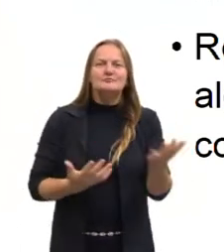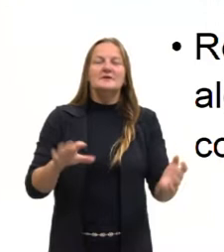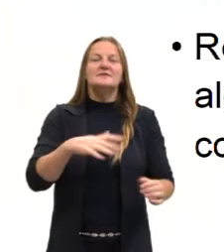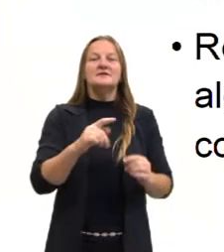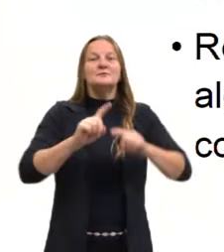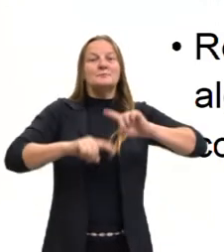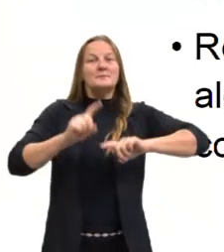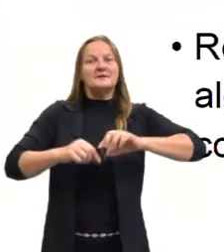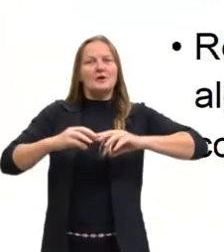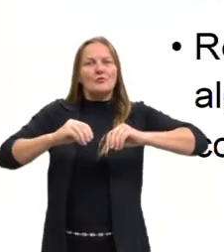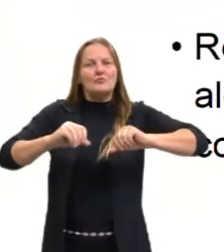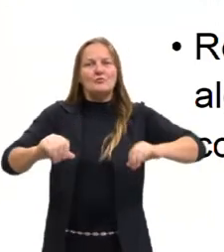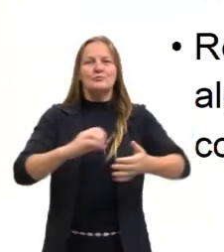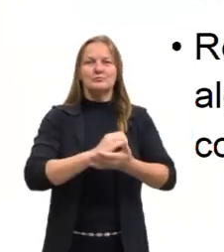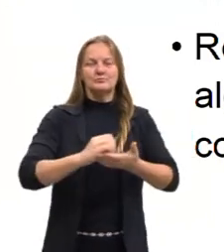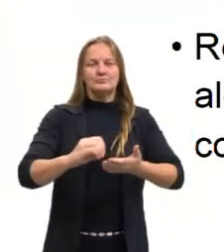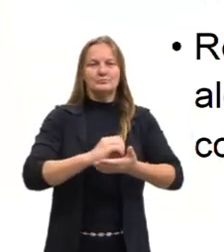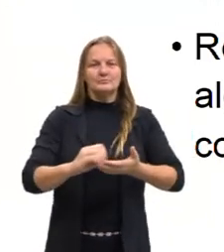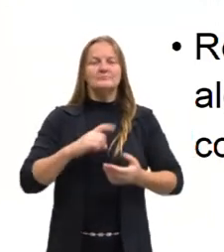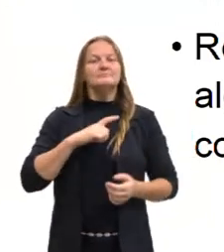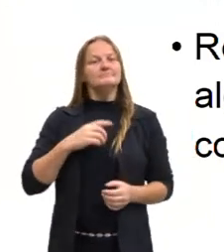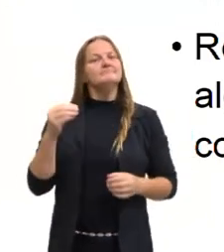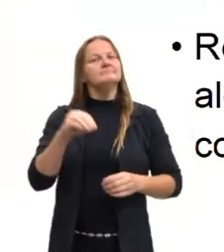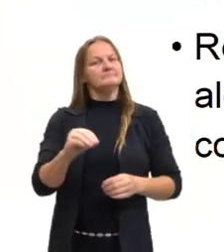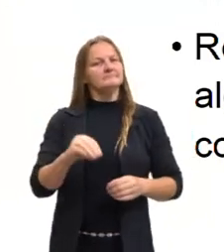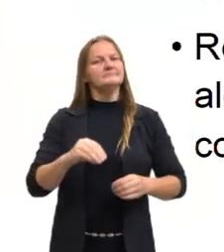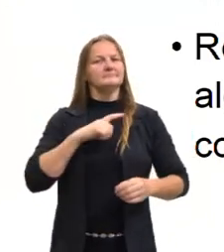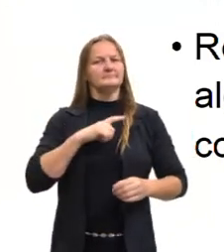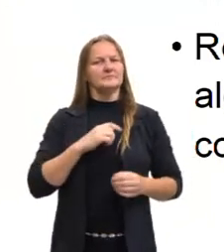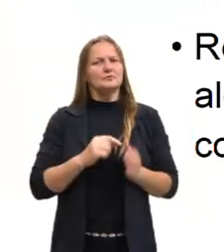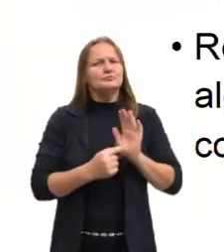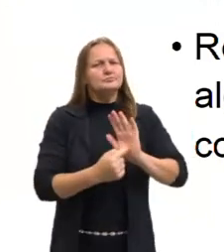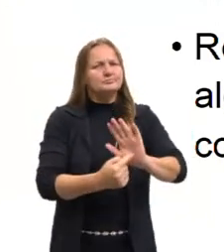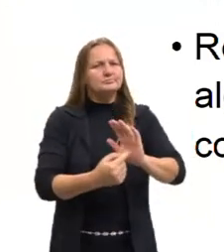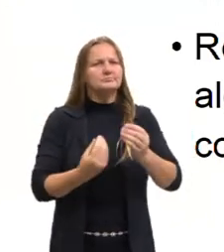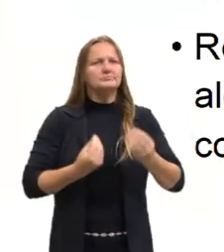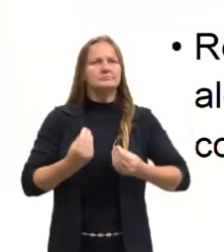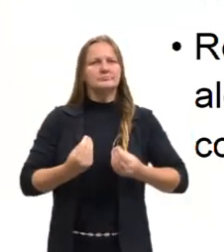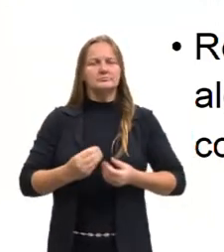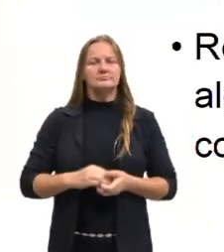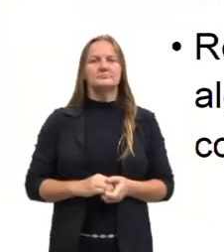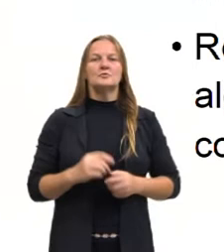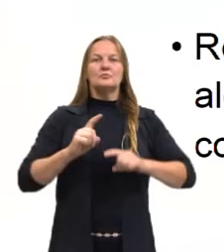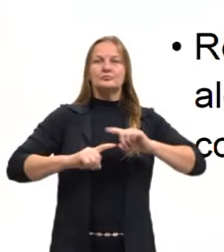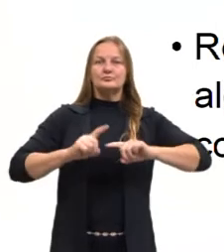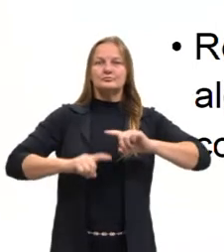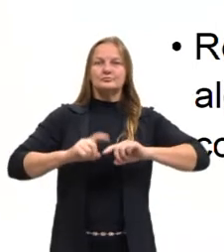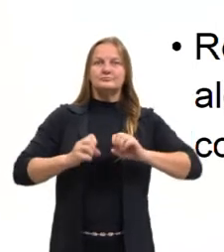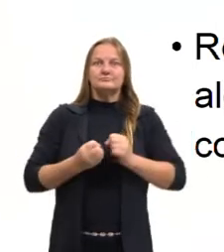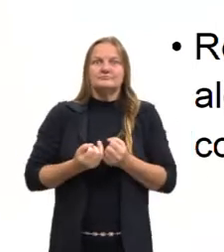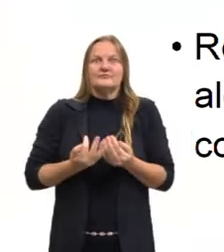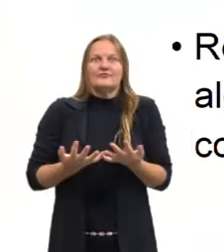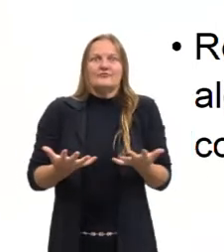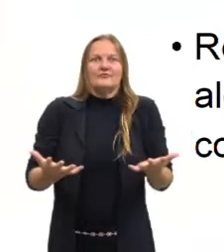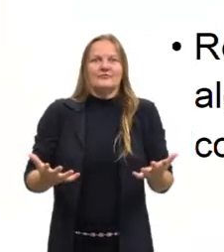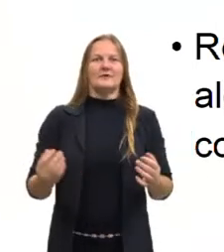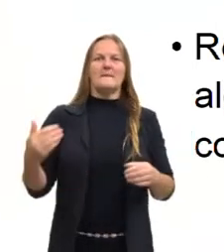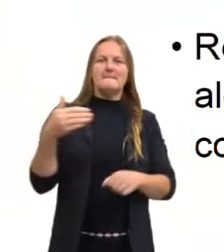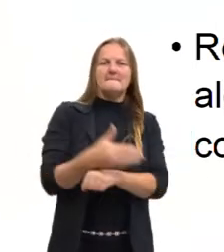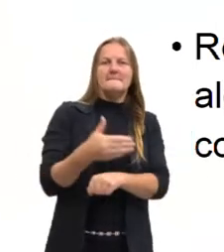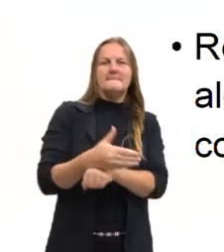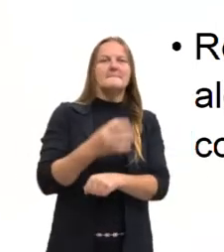matéria orgânica. Então, ele está ali, indicando, ele se multiplica ali. Ele está ali presente.